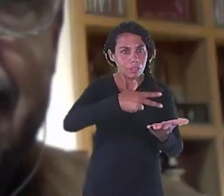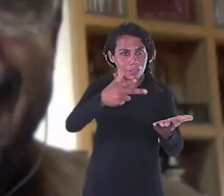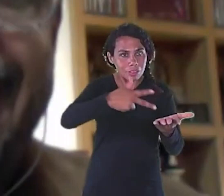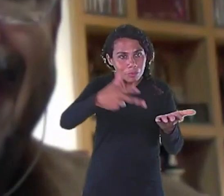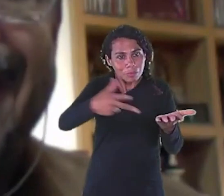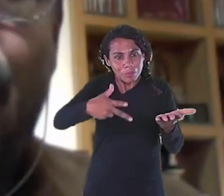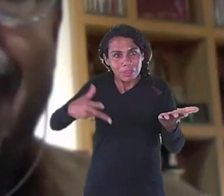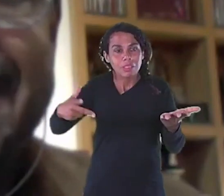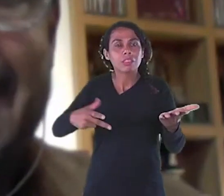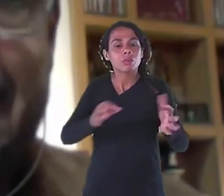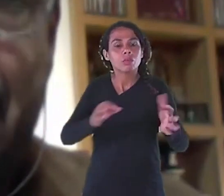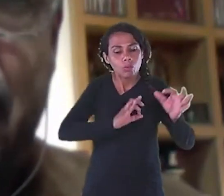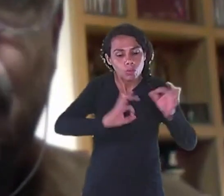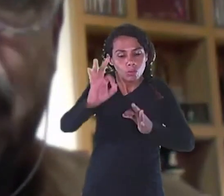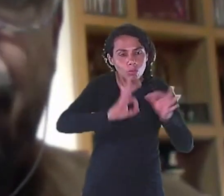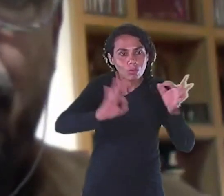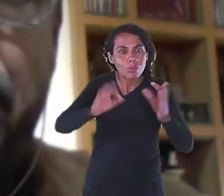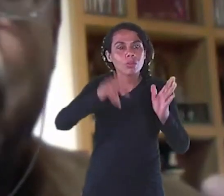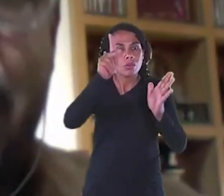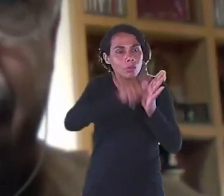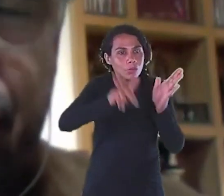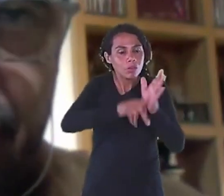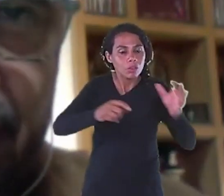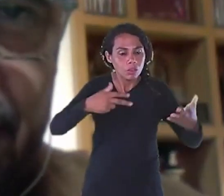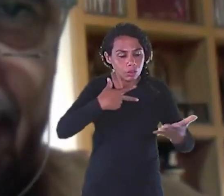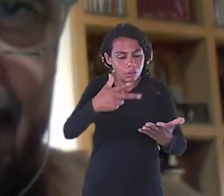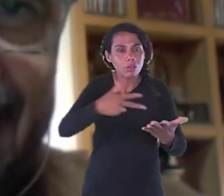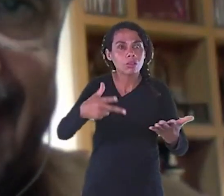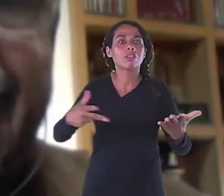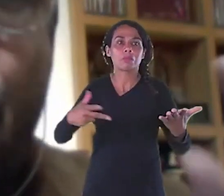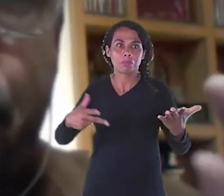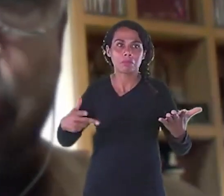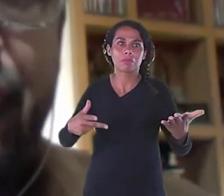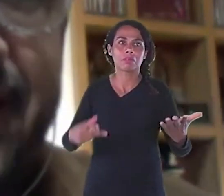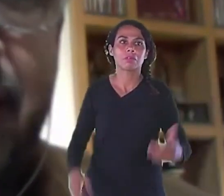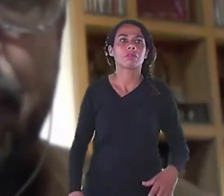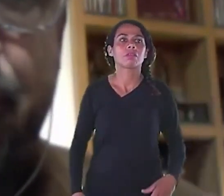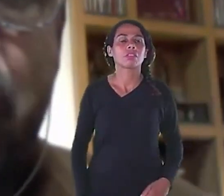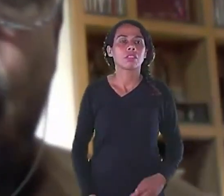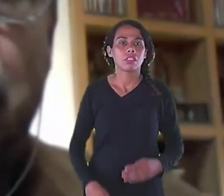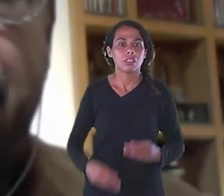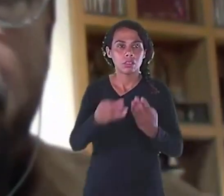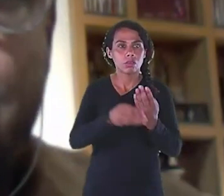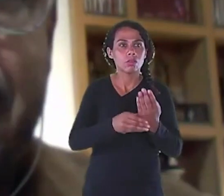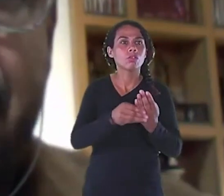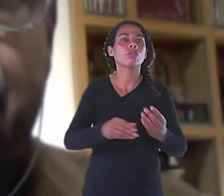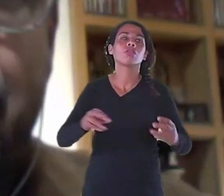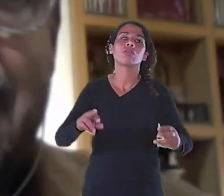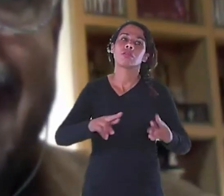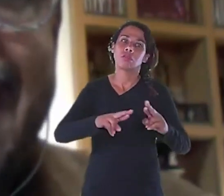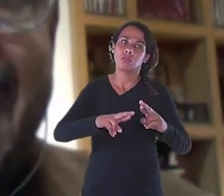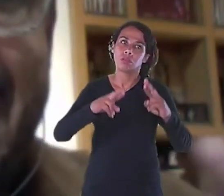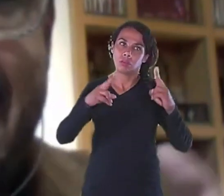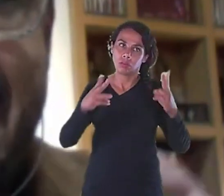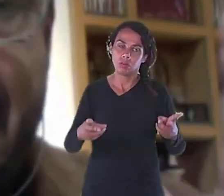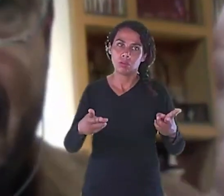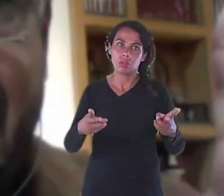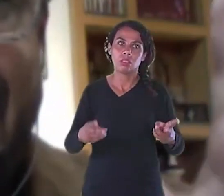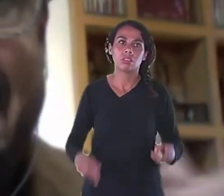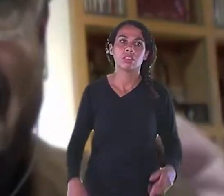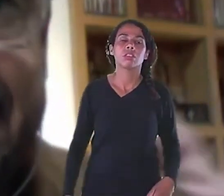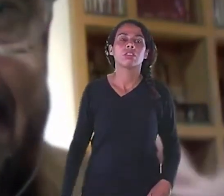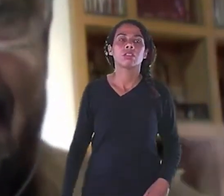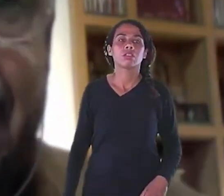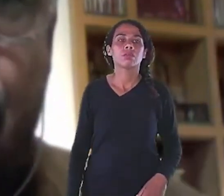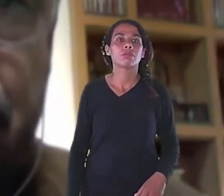início Ele não é exatamente Um livro biográfico É um pouco diferente Porque o livro biográfico A